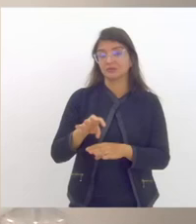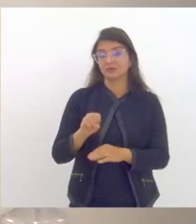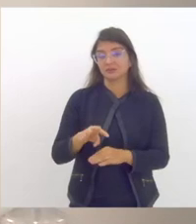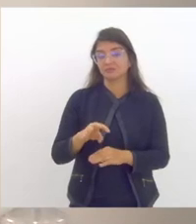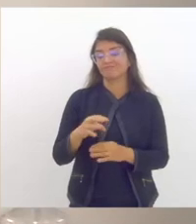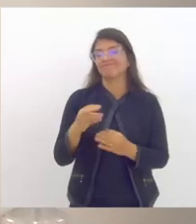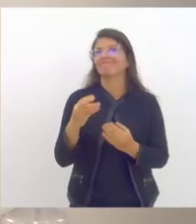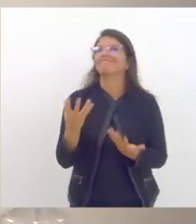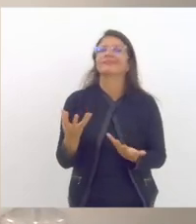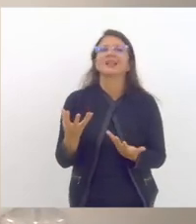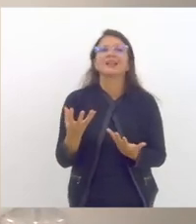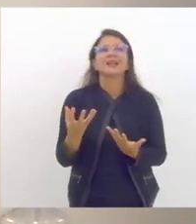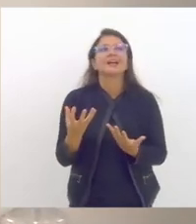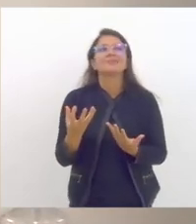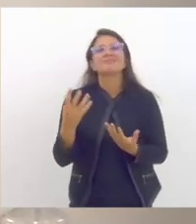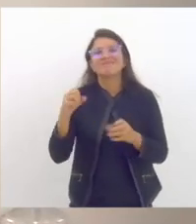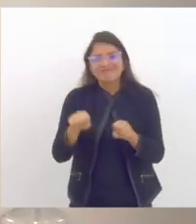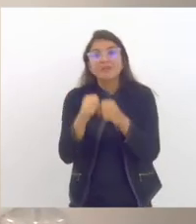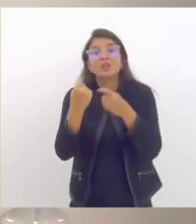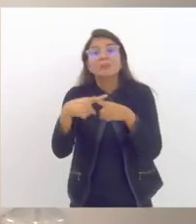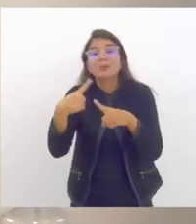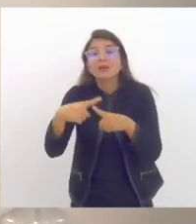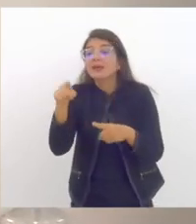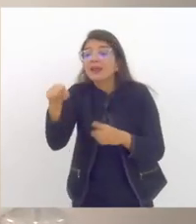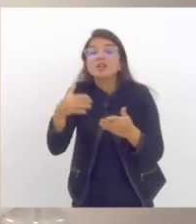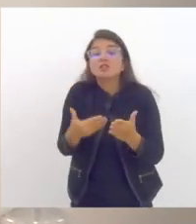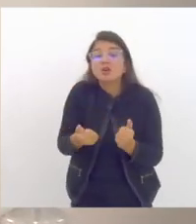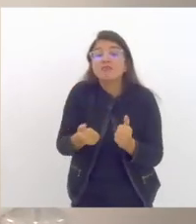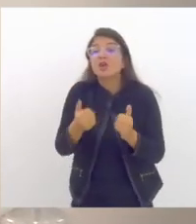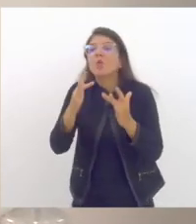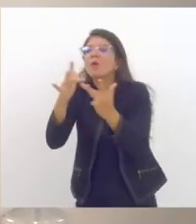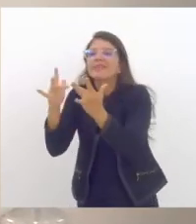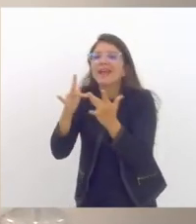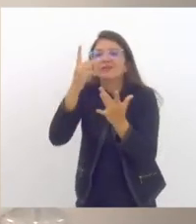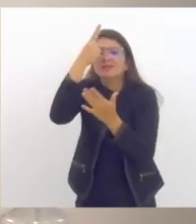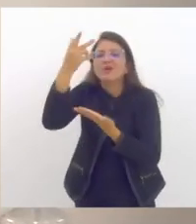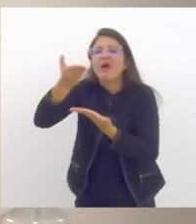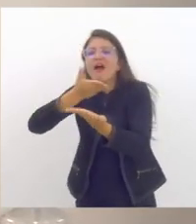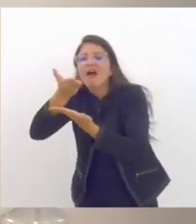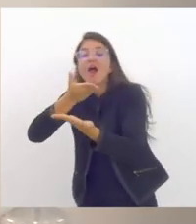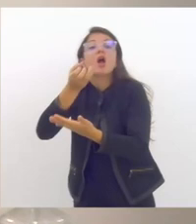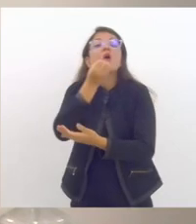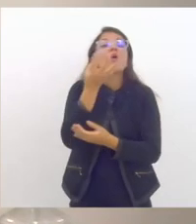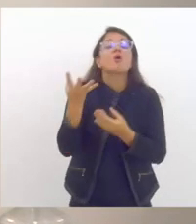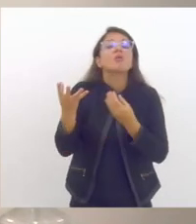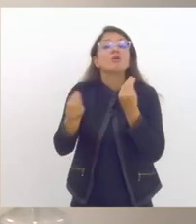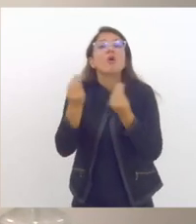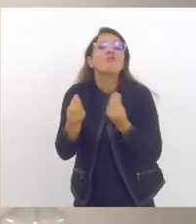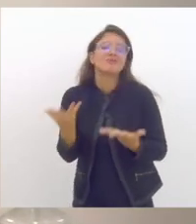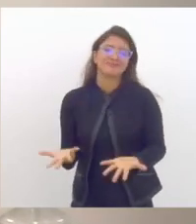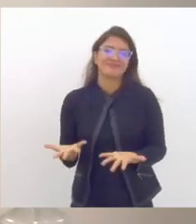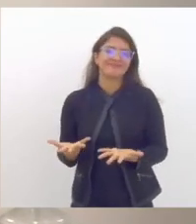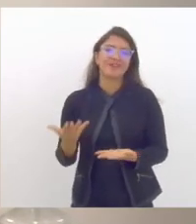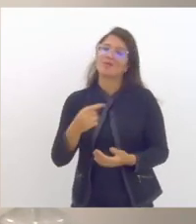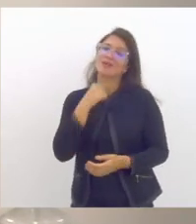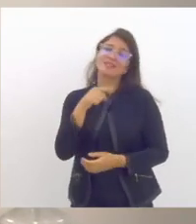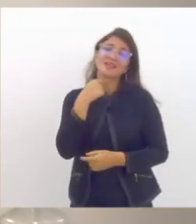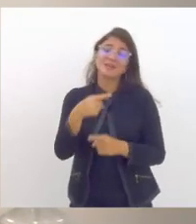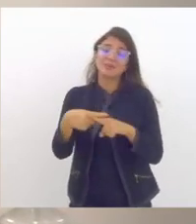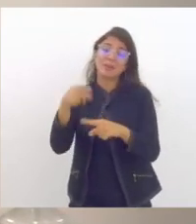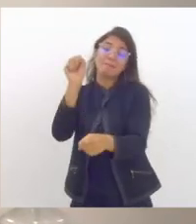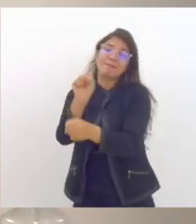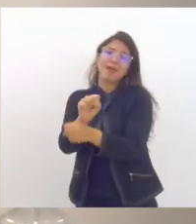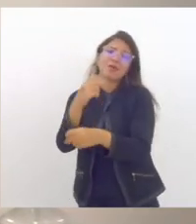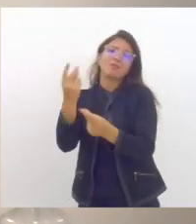processo de sociabilidade dos estudantes a escola obviamente não é um repositório de conteúdo é um espaço de construção de conhecimento